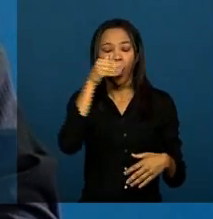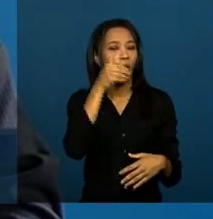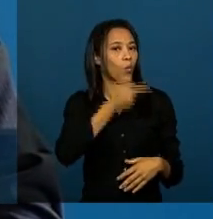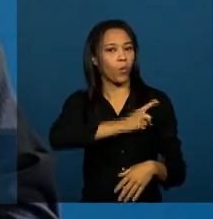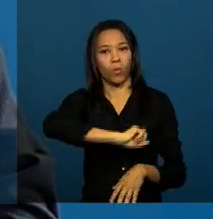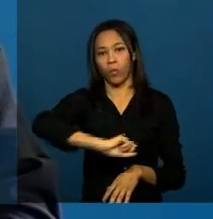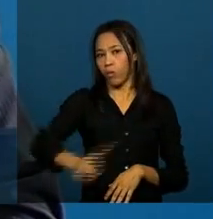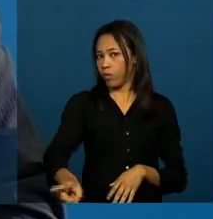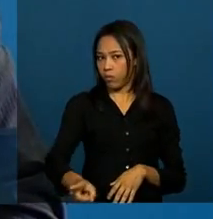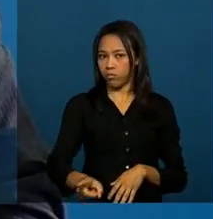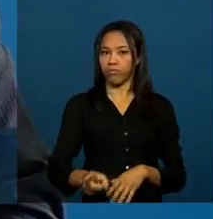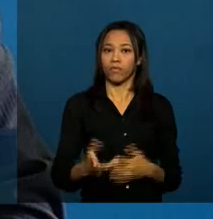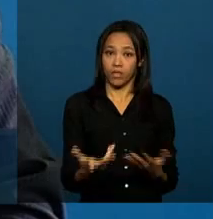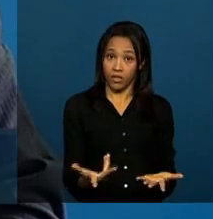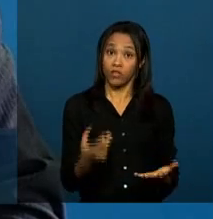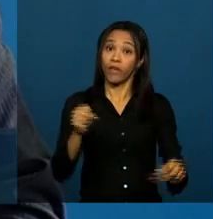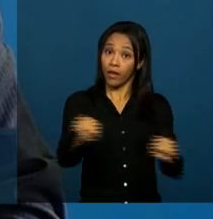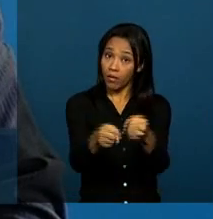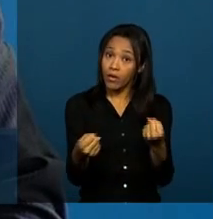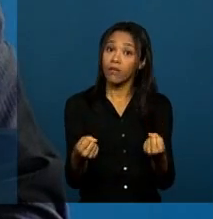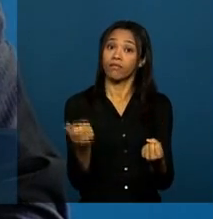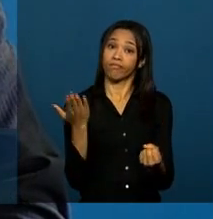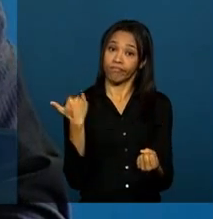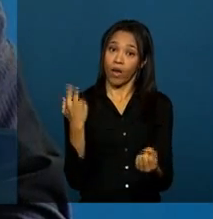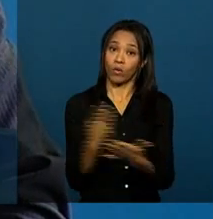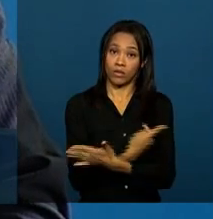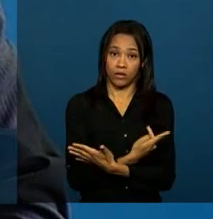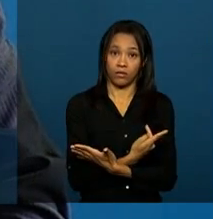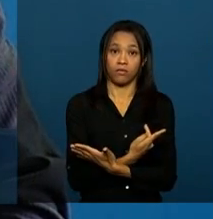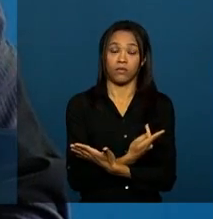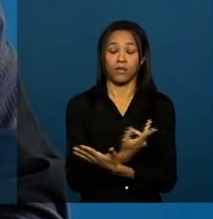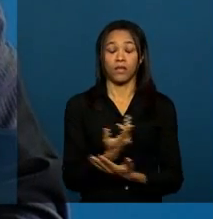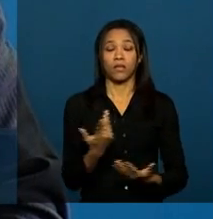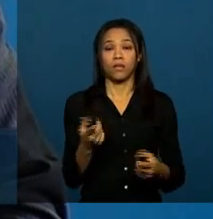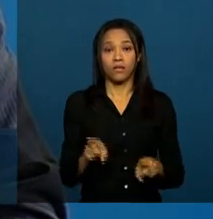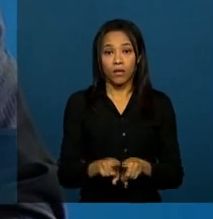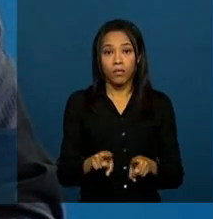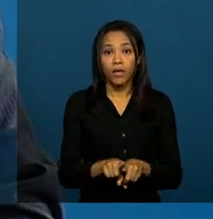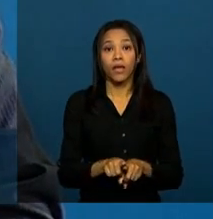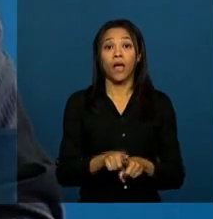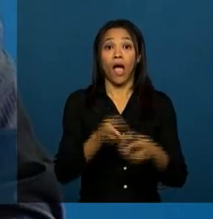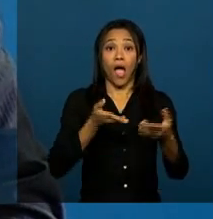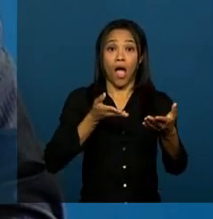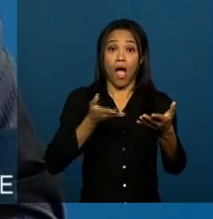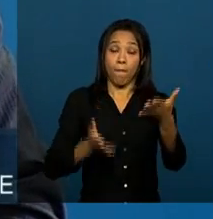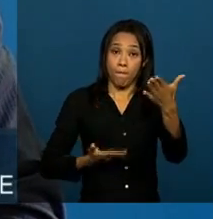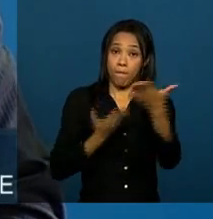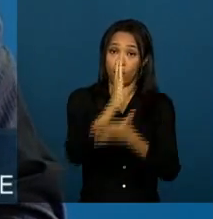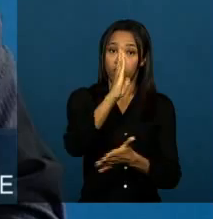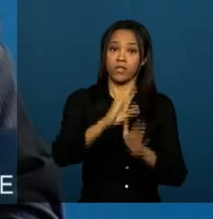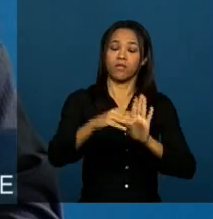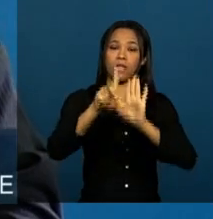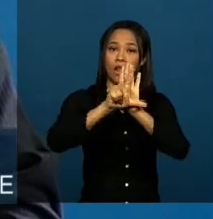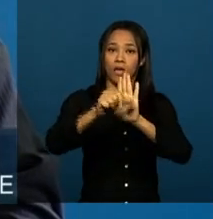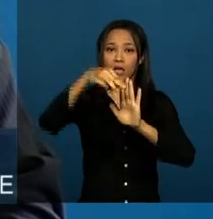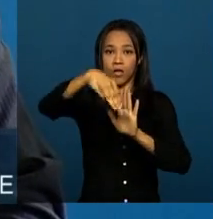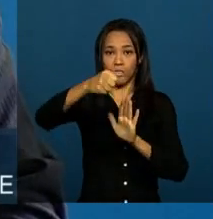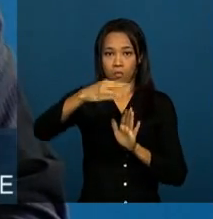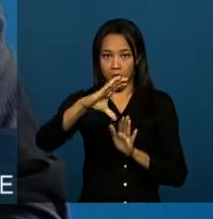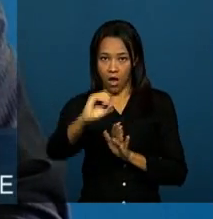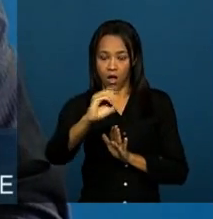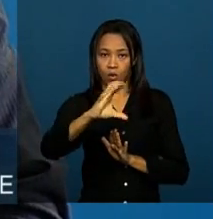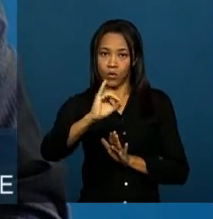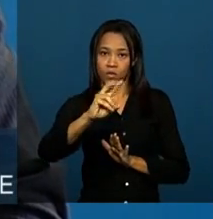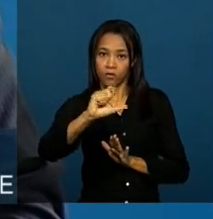operação cotidiana. e a aprovação do marco civil com esse impulso repentino